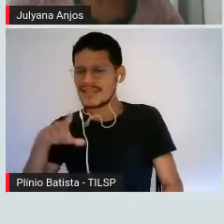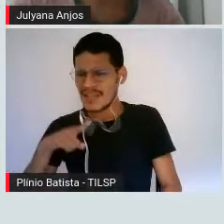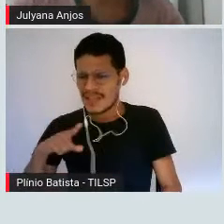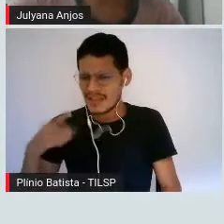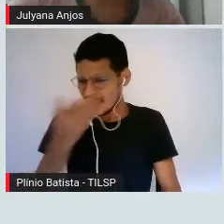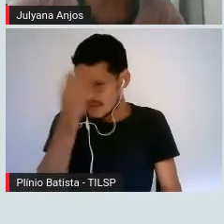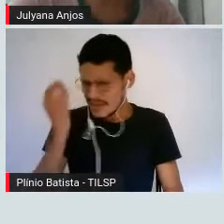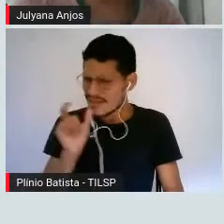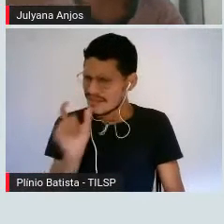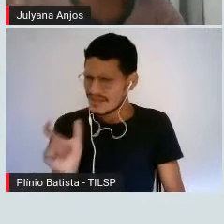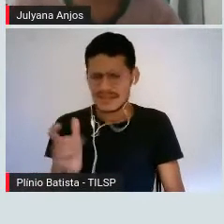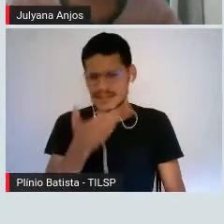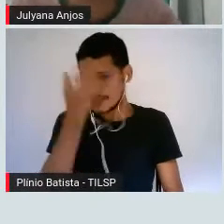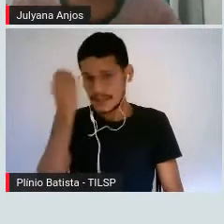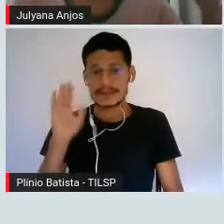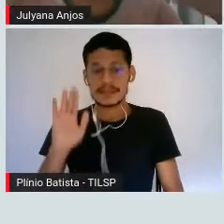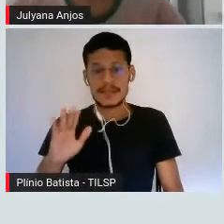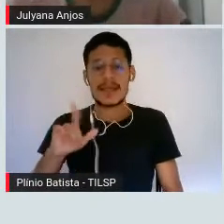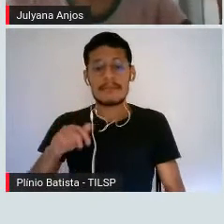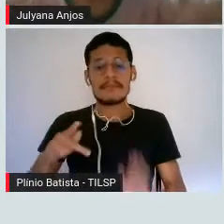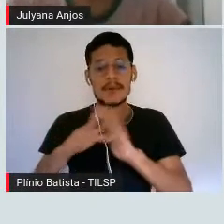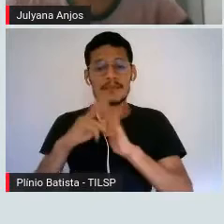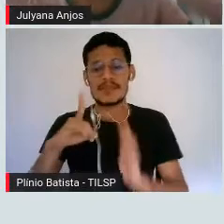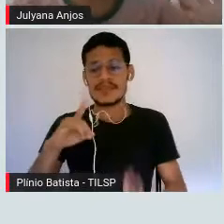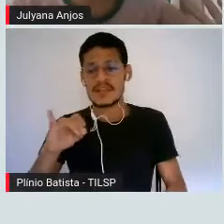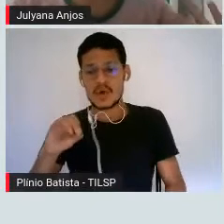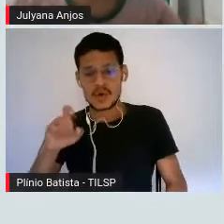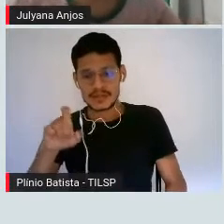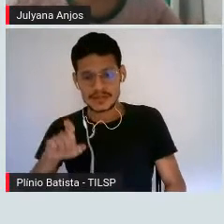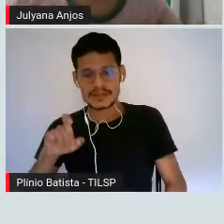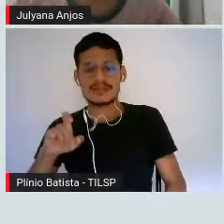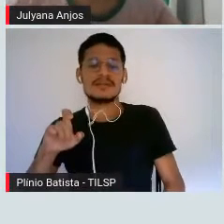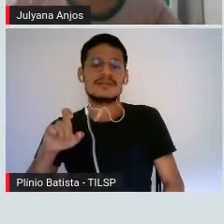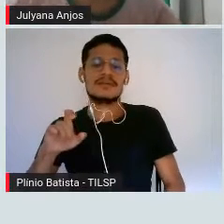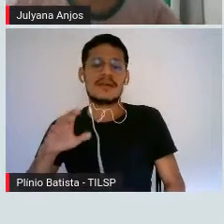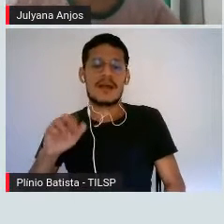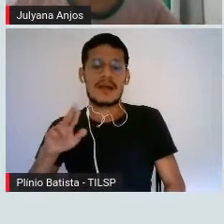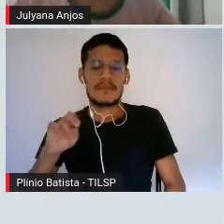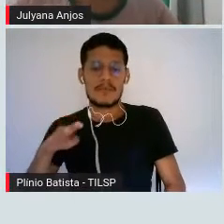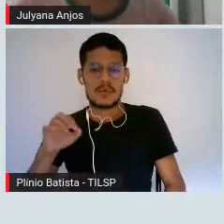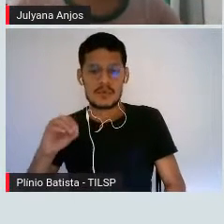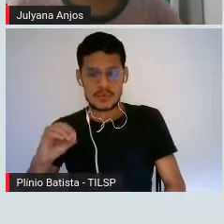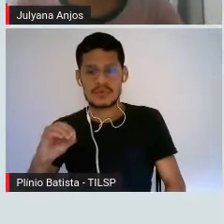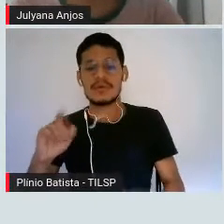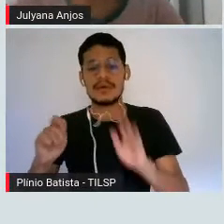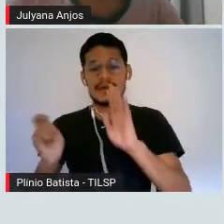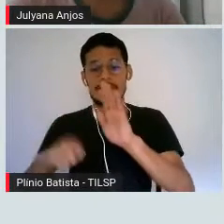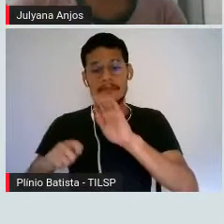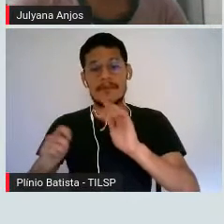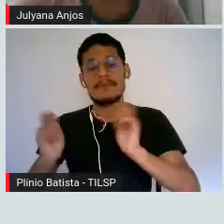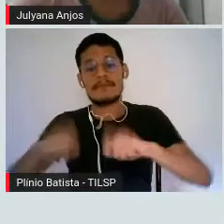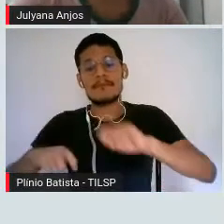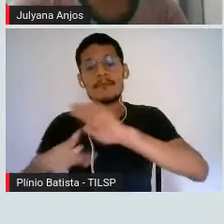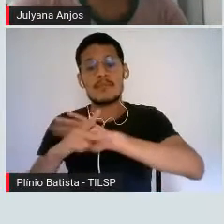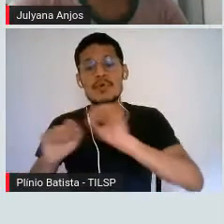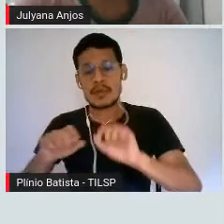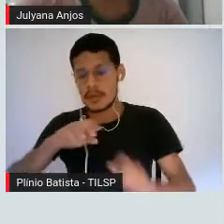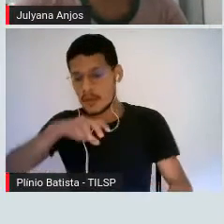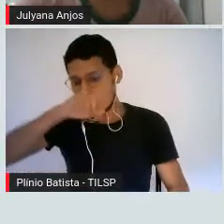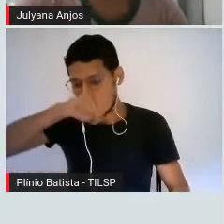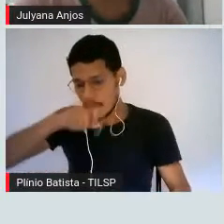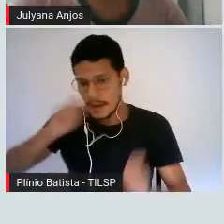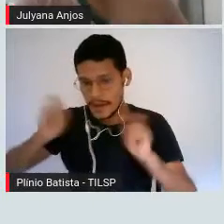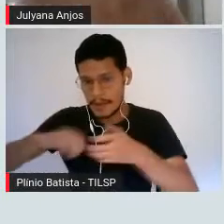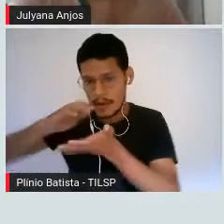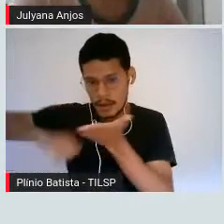Mas o dióxido de carbono, Que é aquele carbono que a gente consegue eliminar na nossa respiração, tá certo? Mas não se preocupem que eu não vou chegar